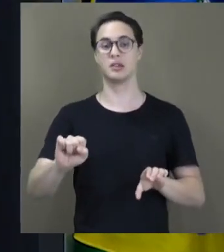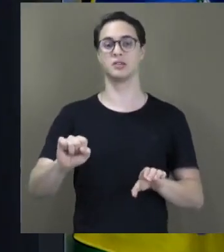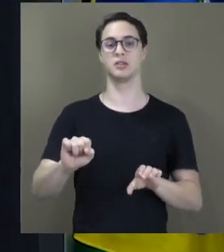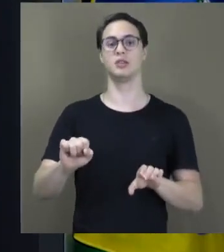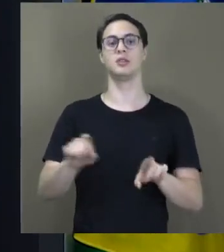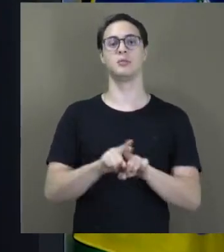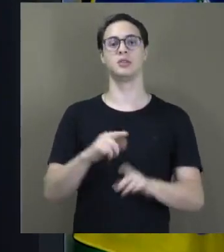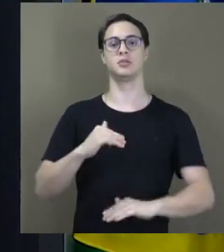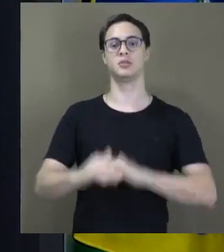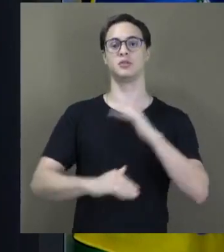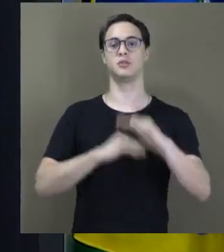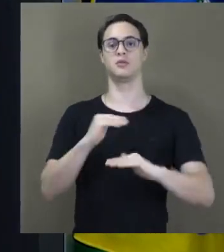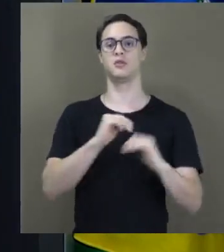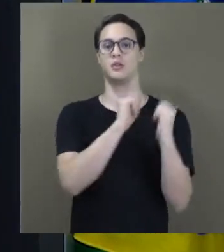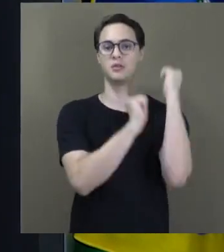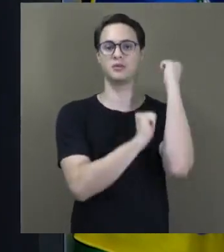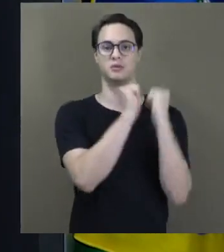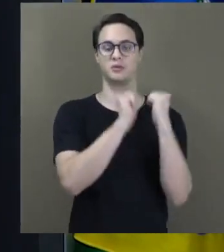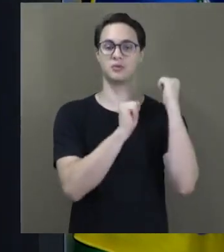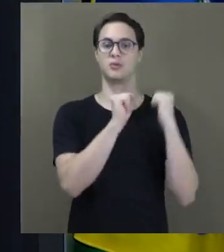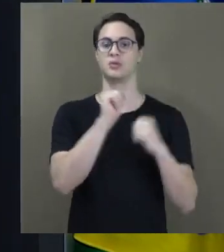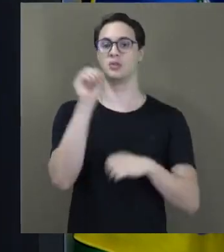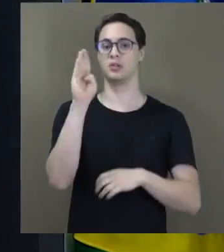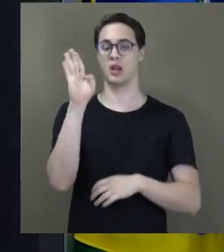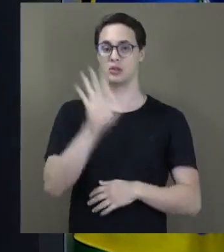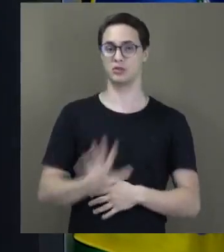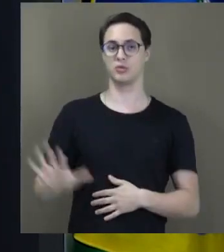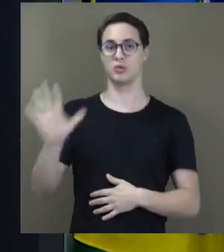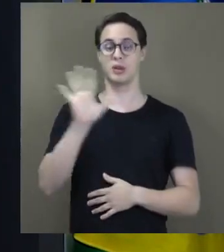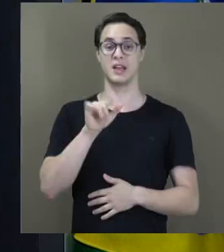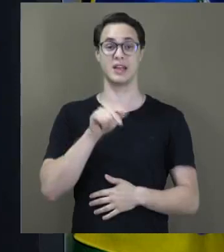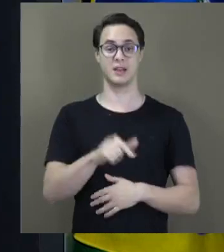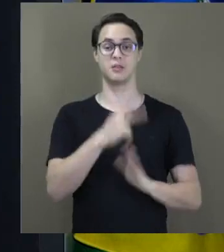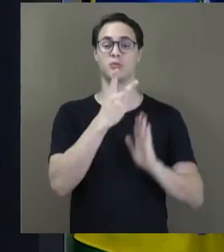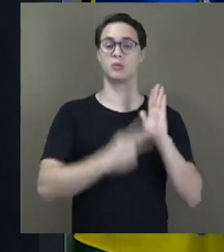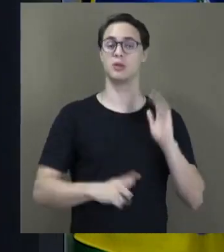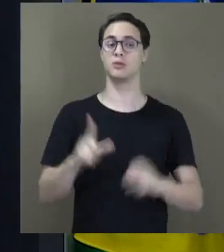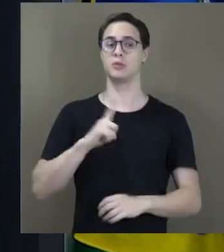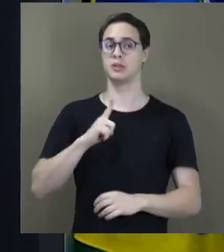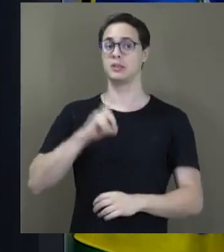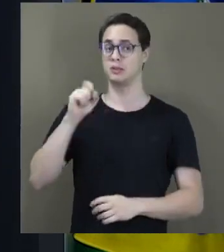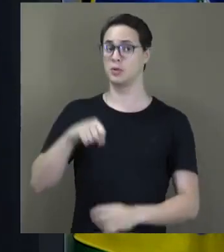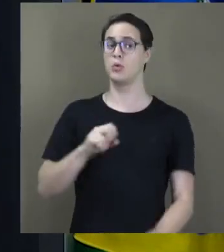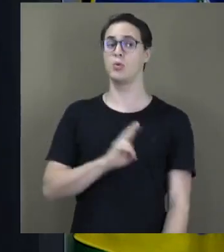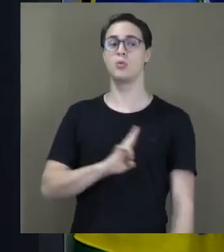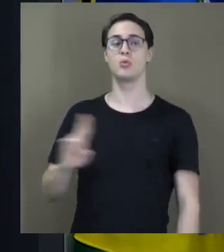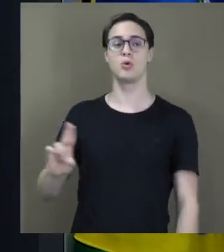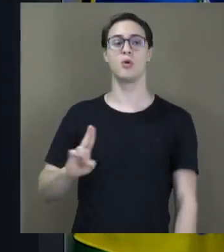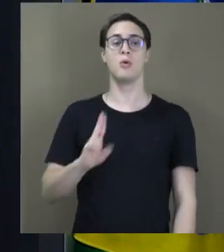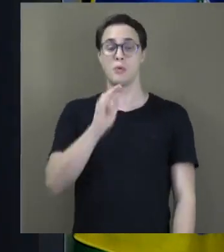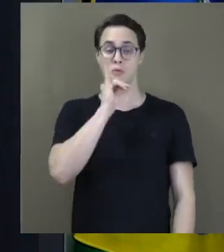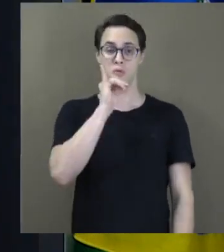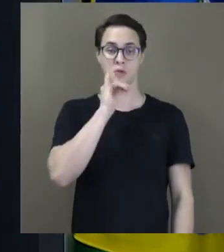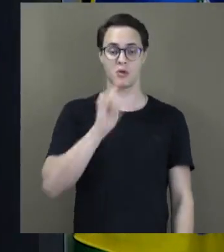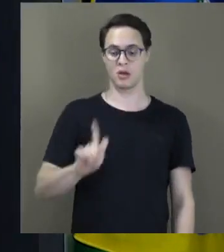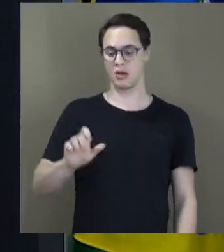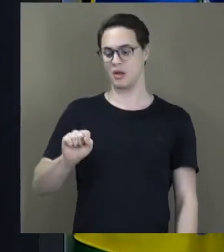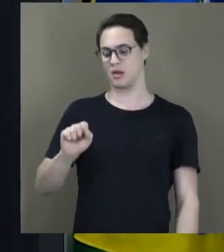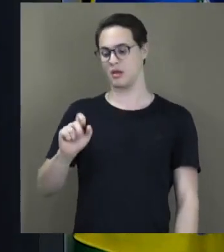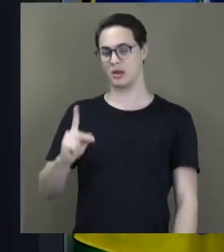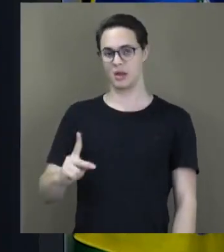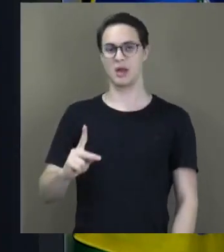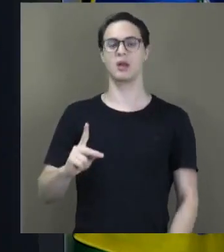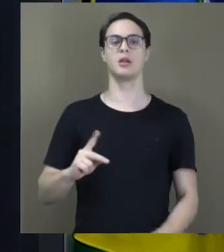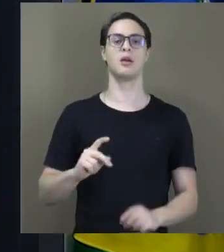a indústria nacional. Tais projetos existem e têm nomes, como o gás para empregar,